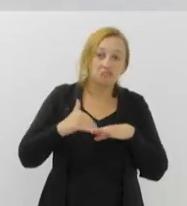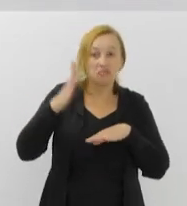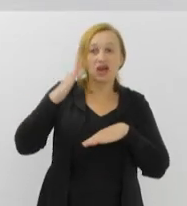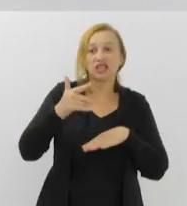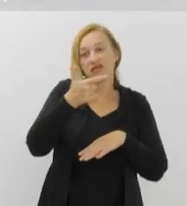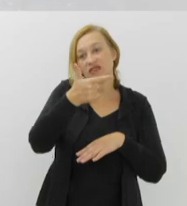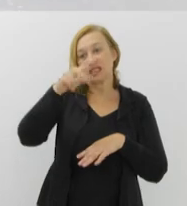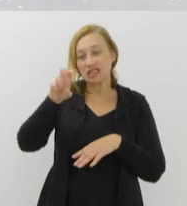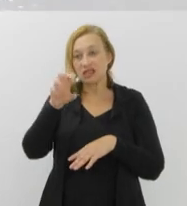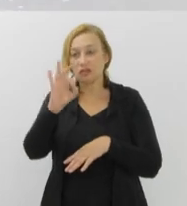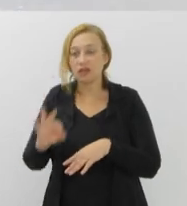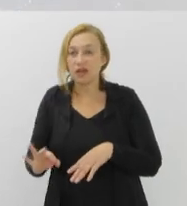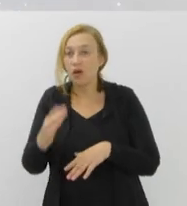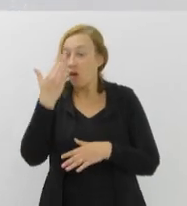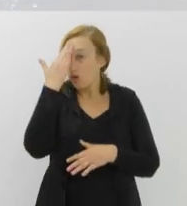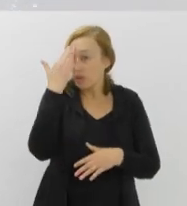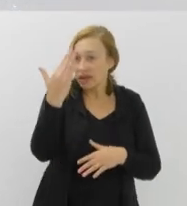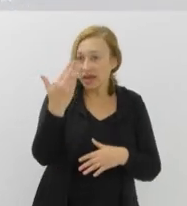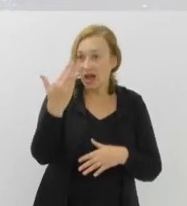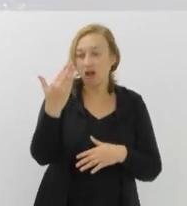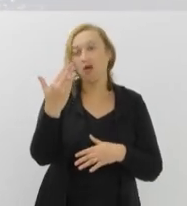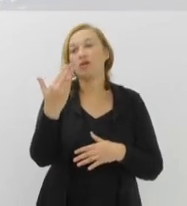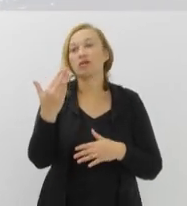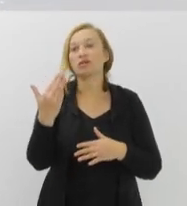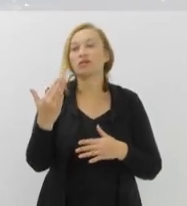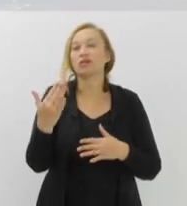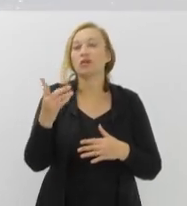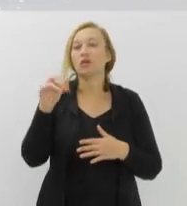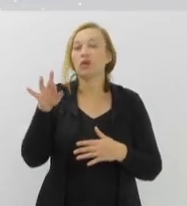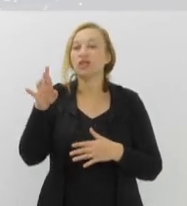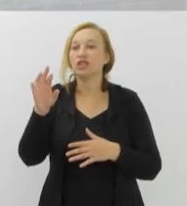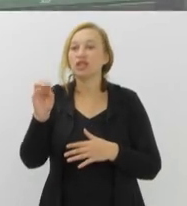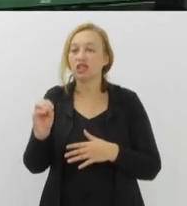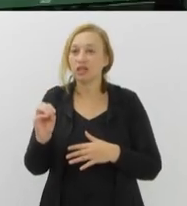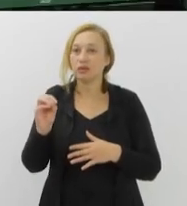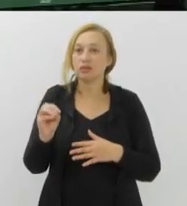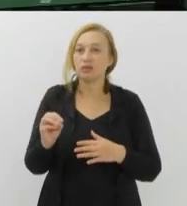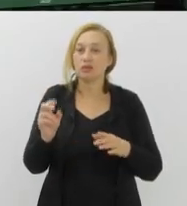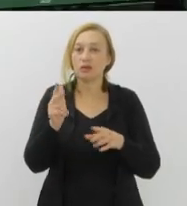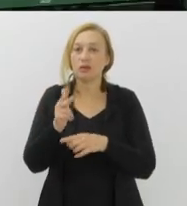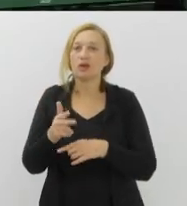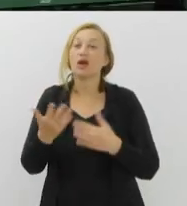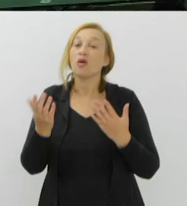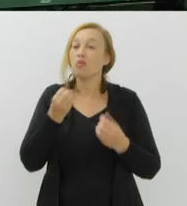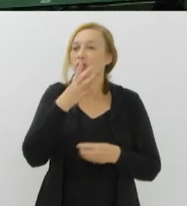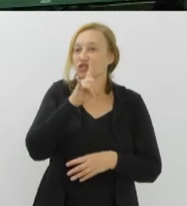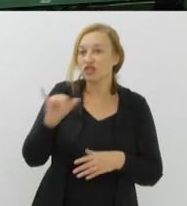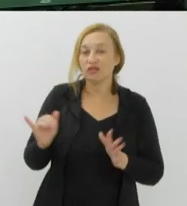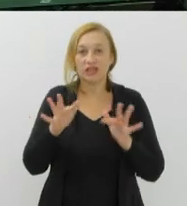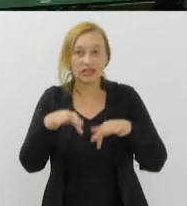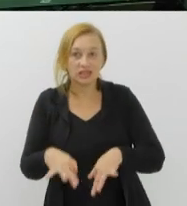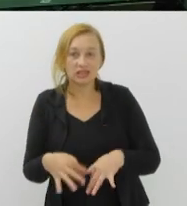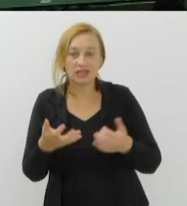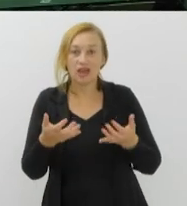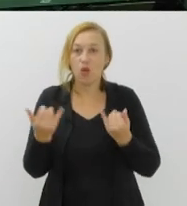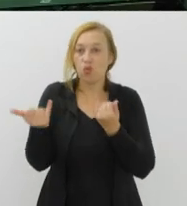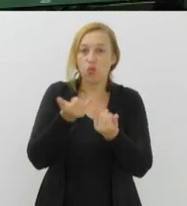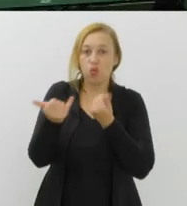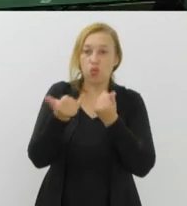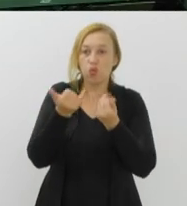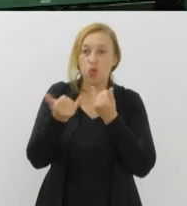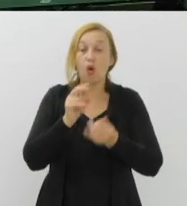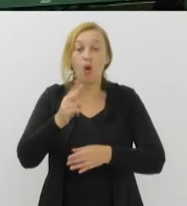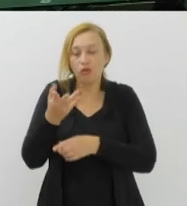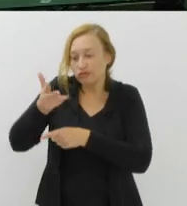graus. Obrigado, Rodrigo Melo, pelas belas imagens de hoje. O Bom Dia Alerje termina aqui. Se você quiser enviar sugestões ou